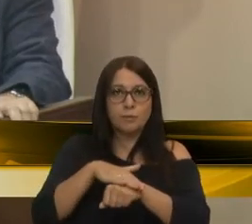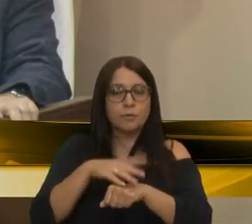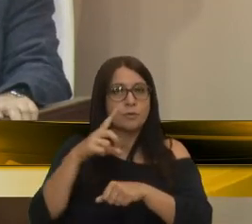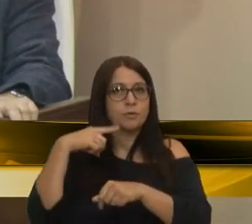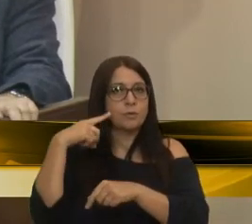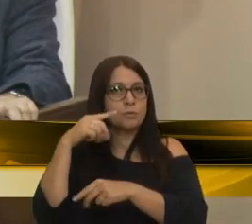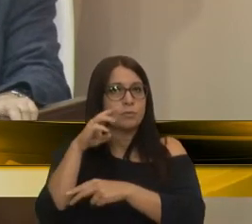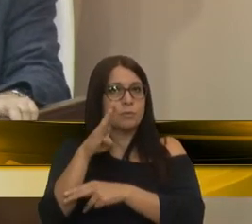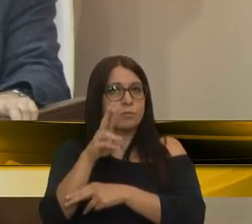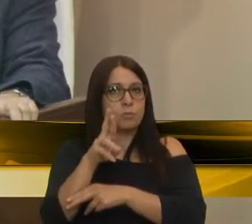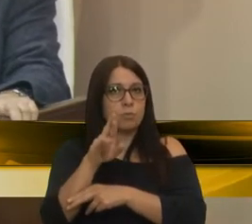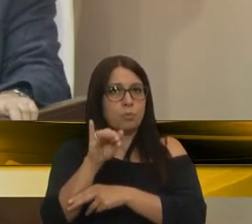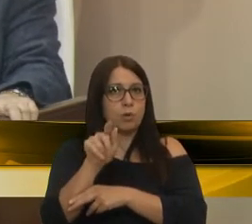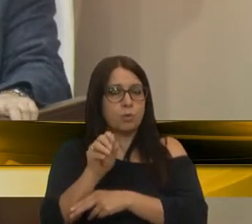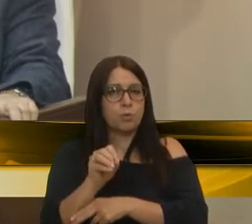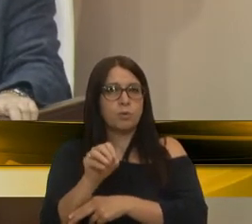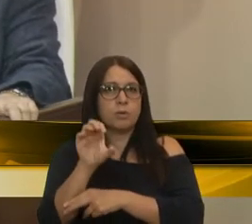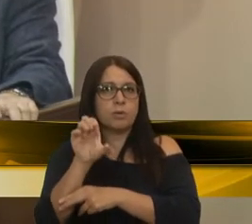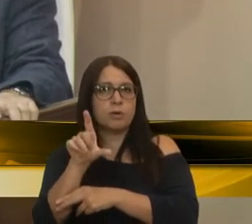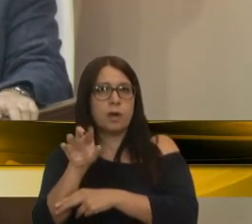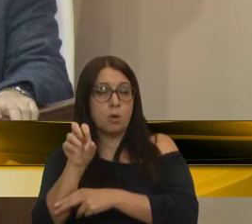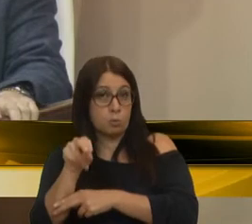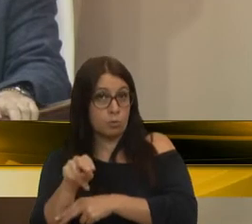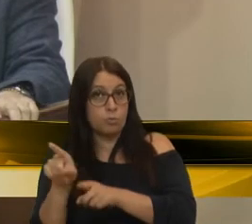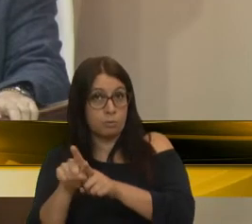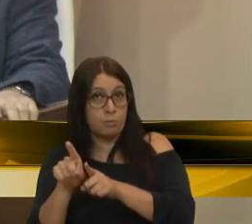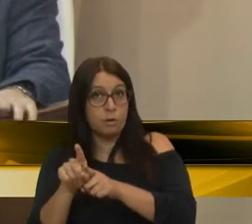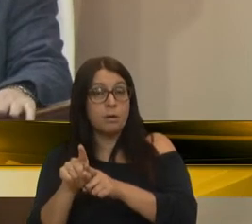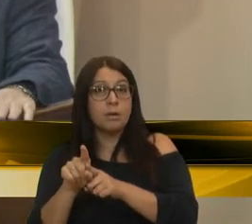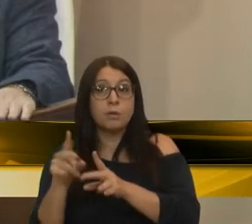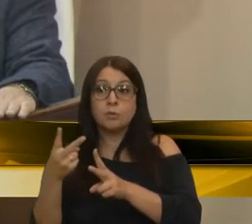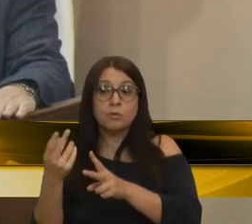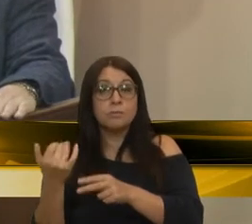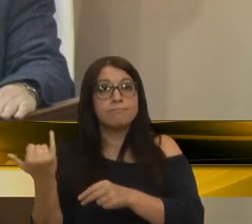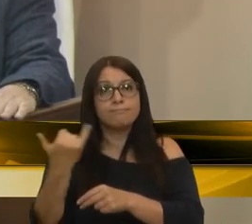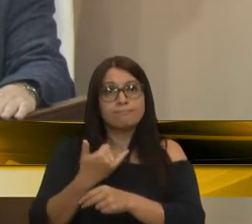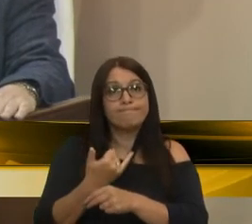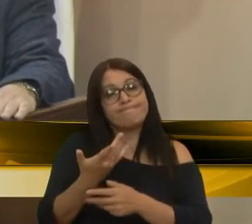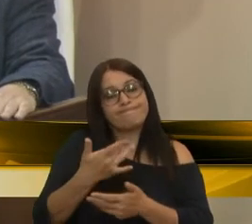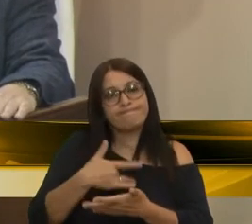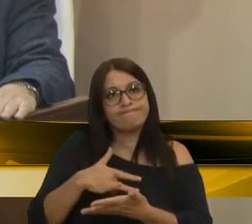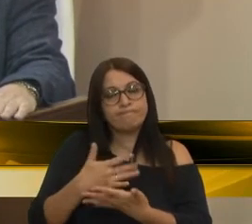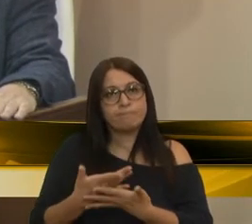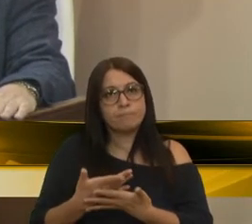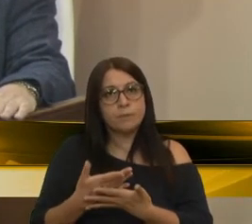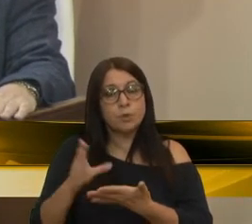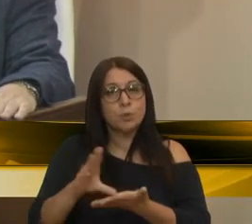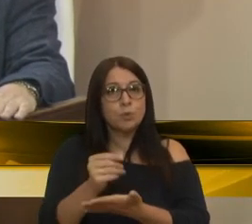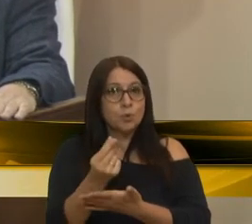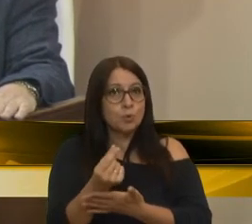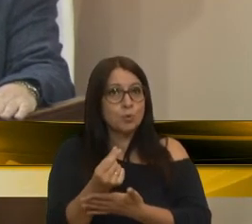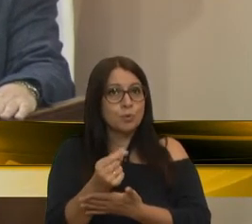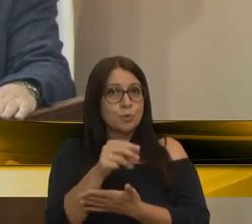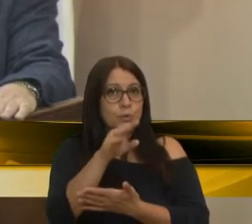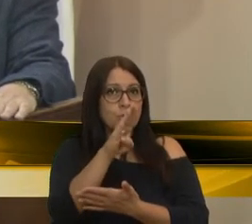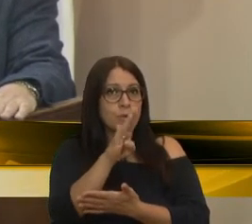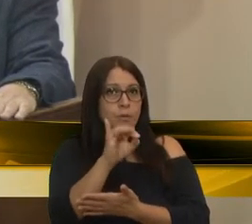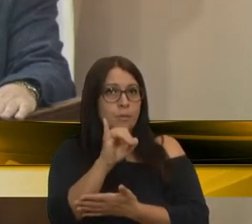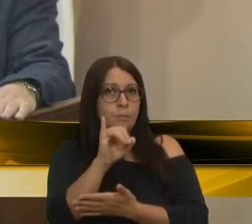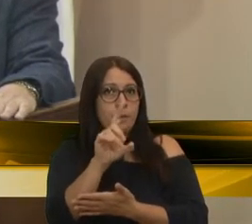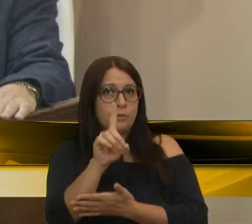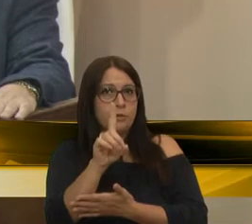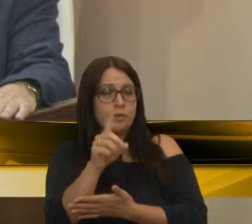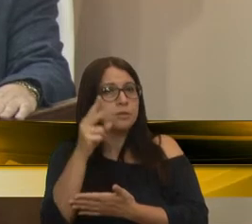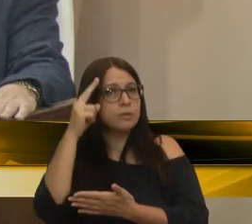Burigo e com o deputado Elton Weber, me informou que, lamentavelmente, me parece que os recursos do BID, vereador